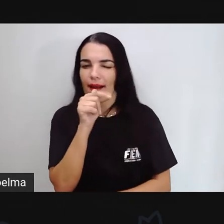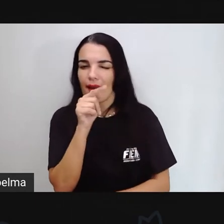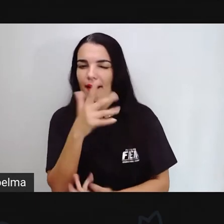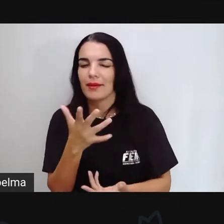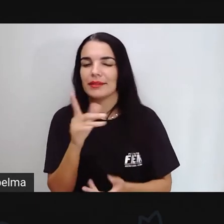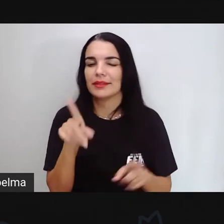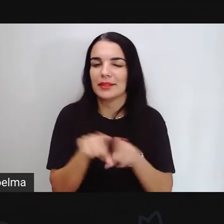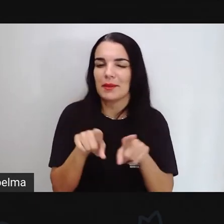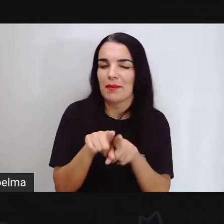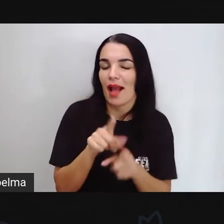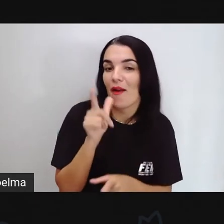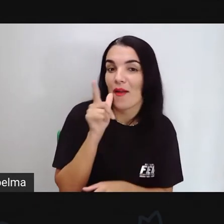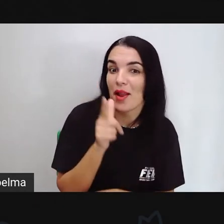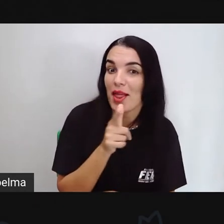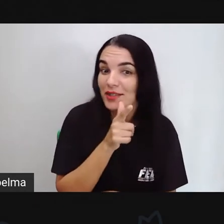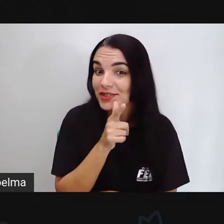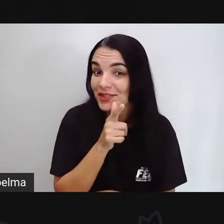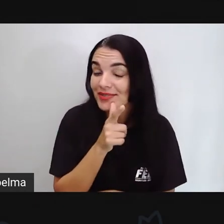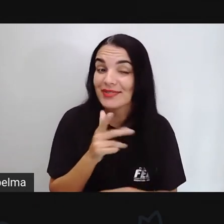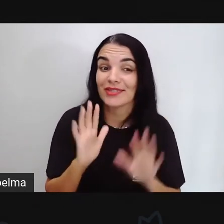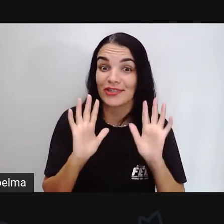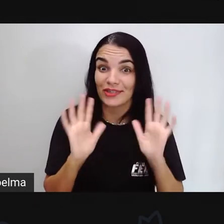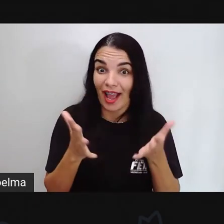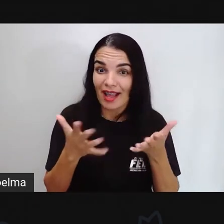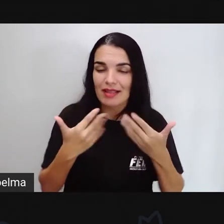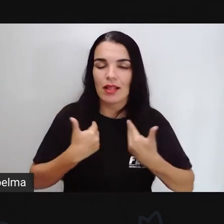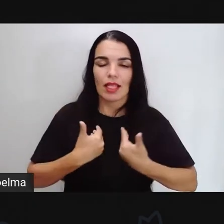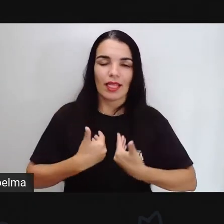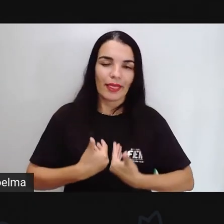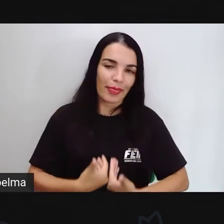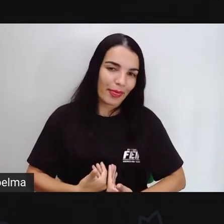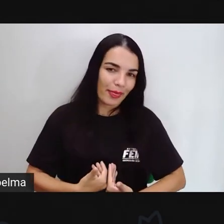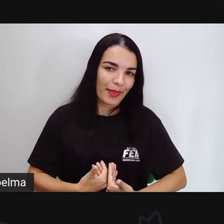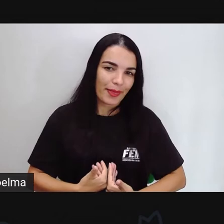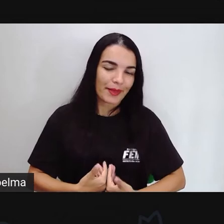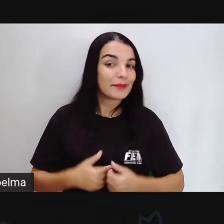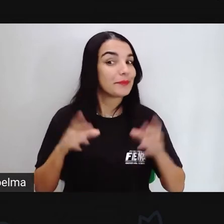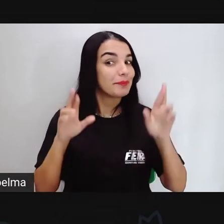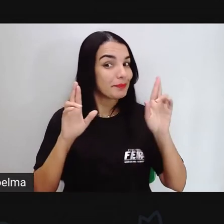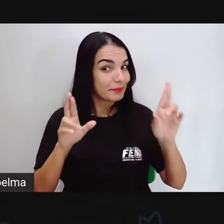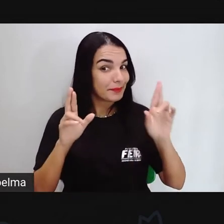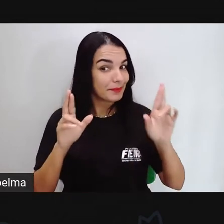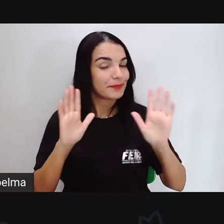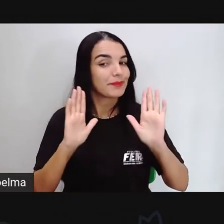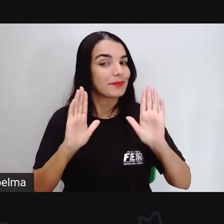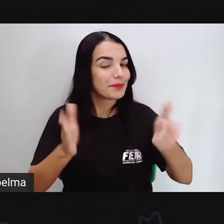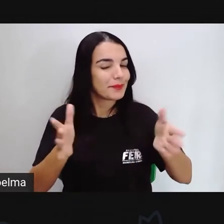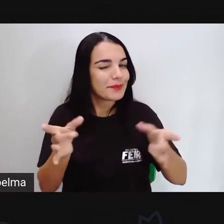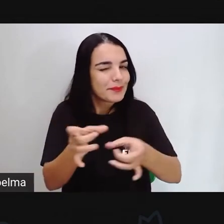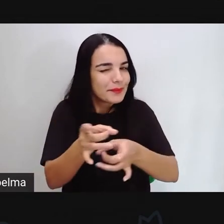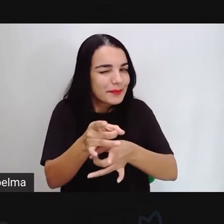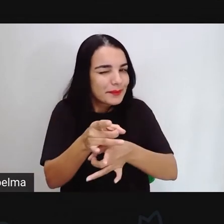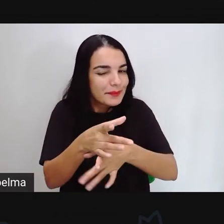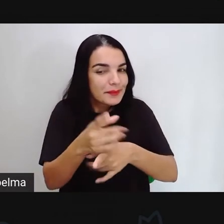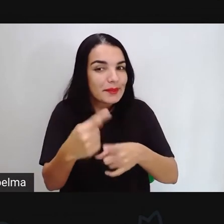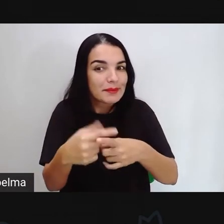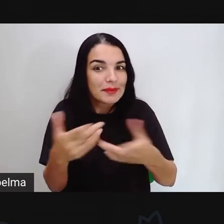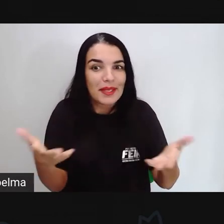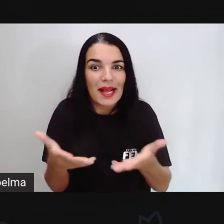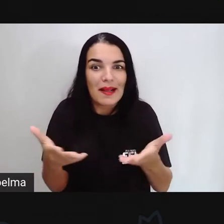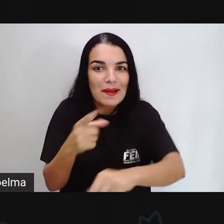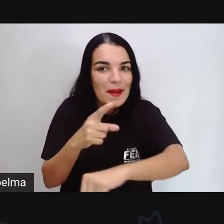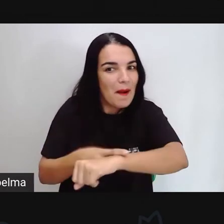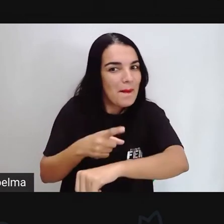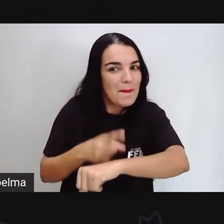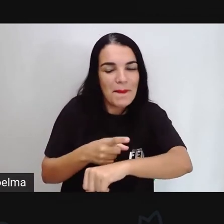fazer aquele lanchinho e aí descansaram? Eu espero que você tenha feito tudo isso porque nós estamos aqui